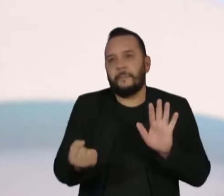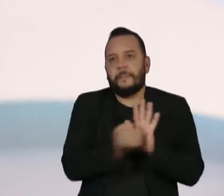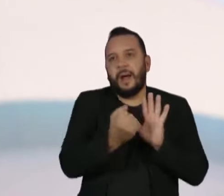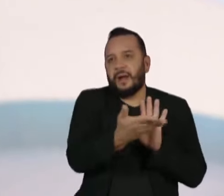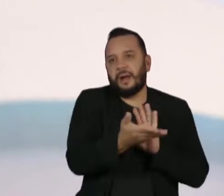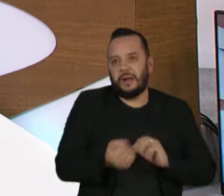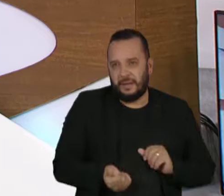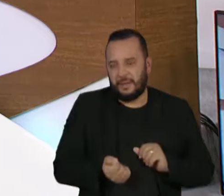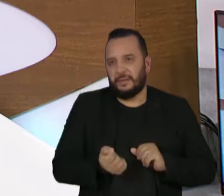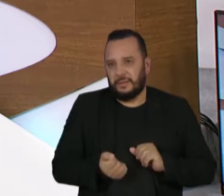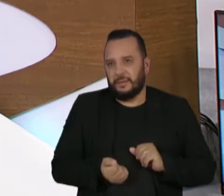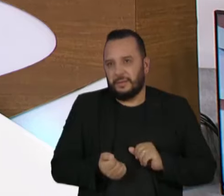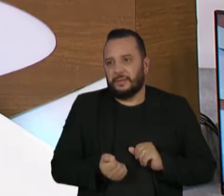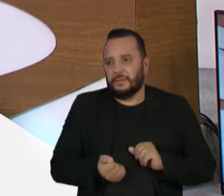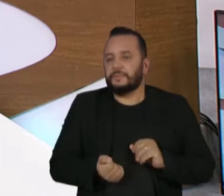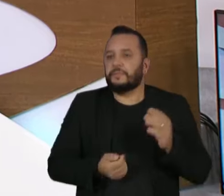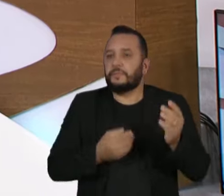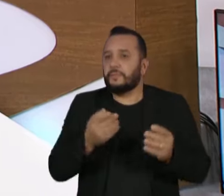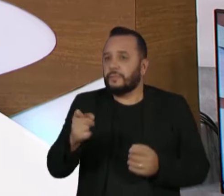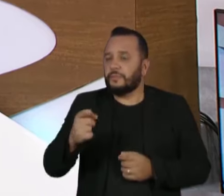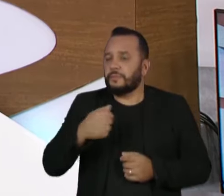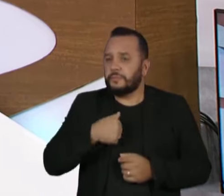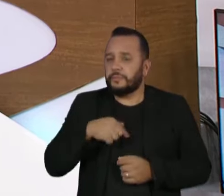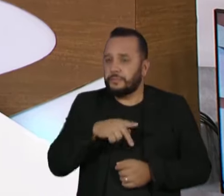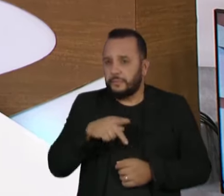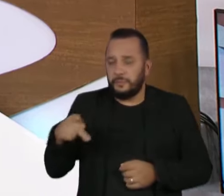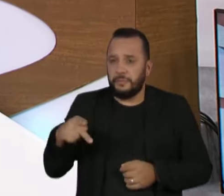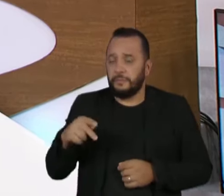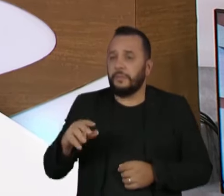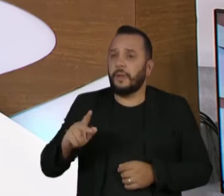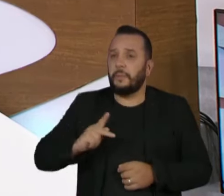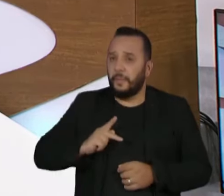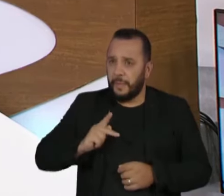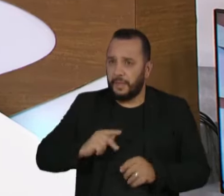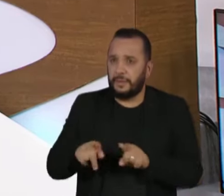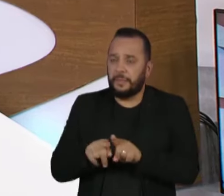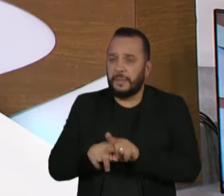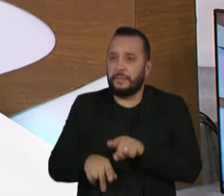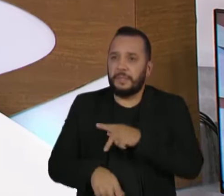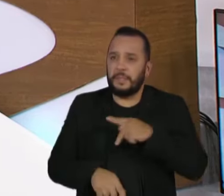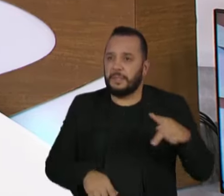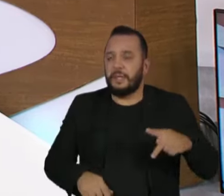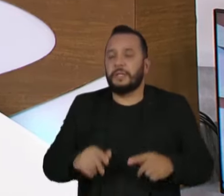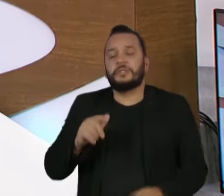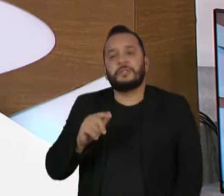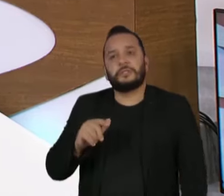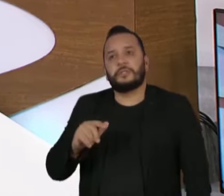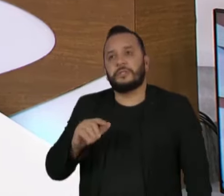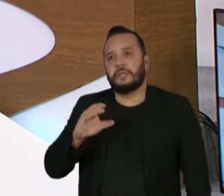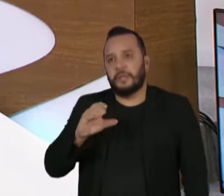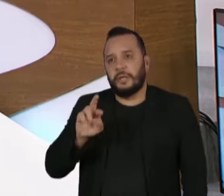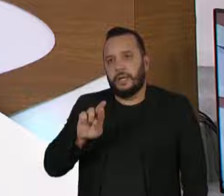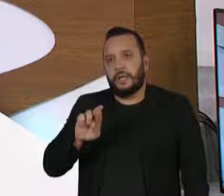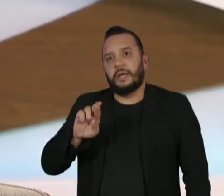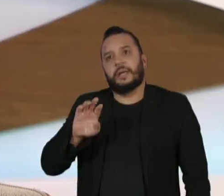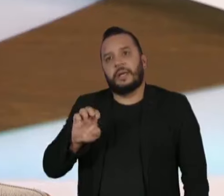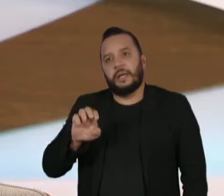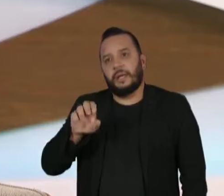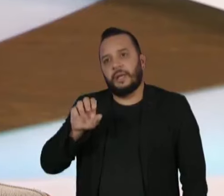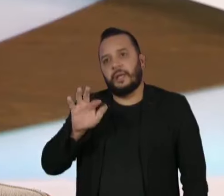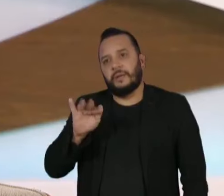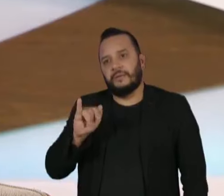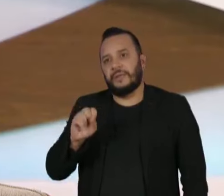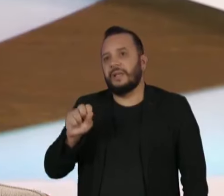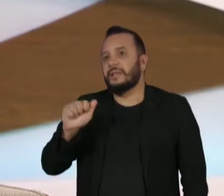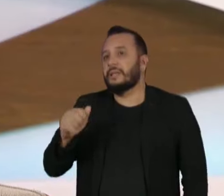Como é que a senhora decide ali como presidente do Palmeiras, como presidente da Crefisa? Qual é o interesse que prevalece quando... Martim, o interesse